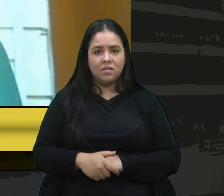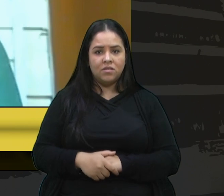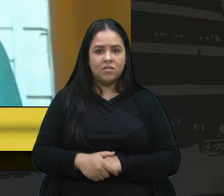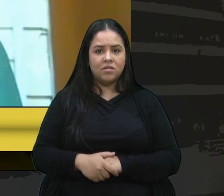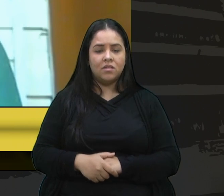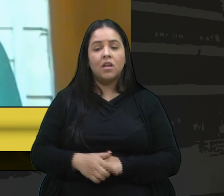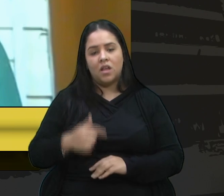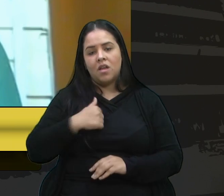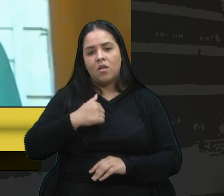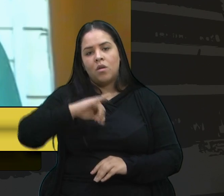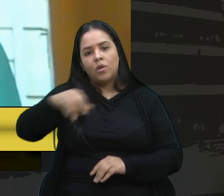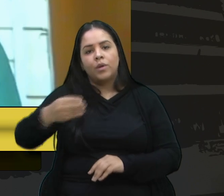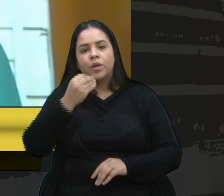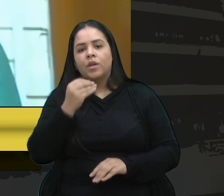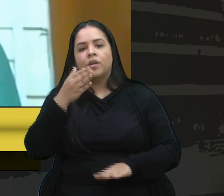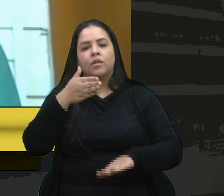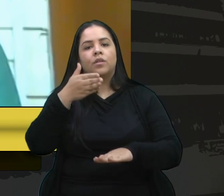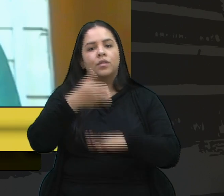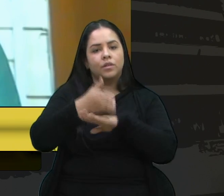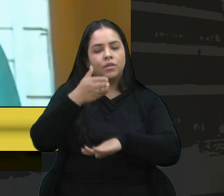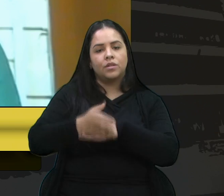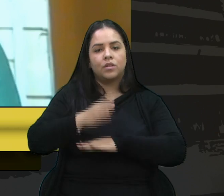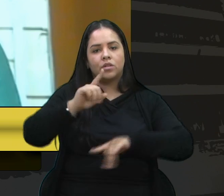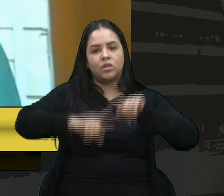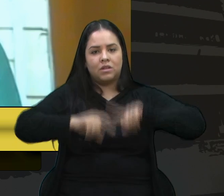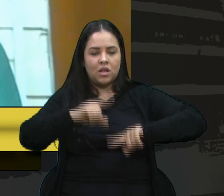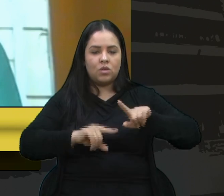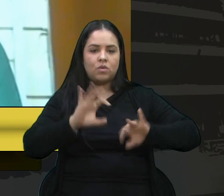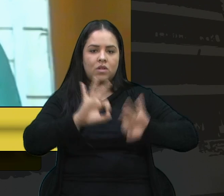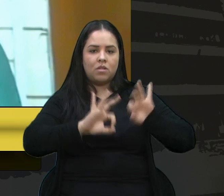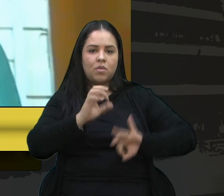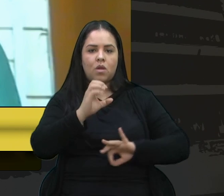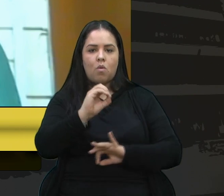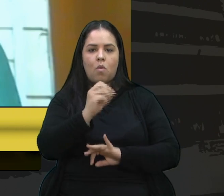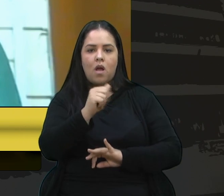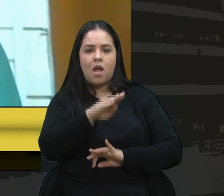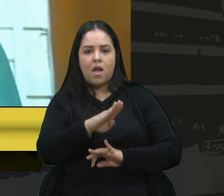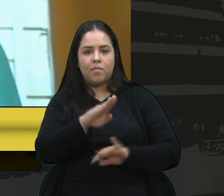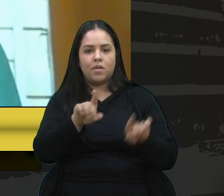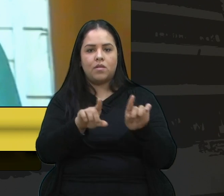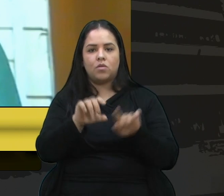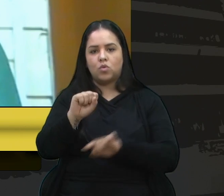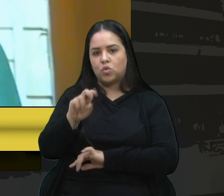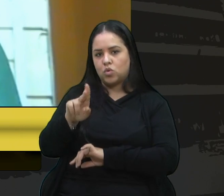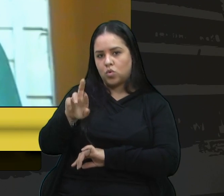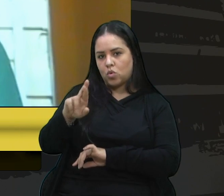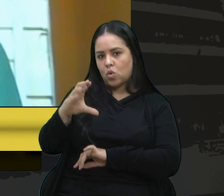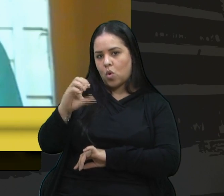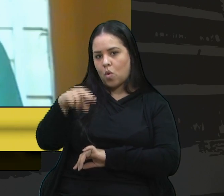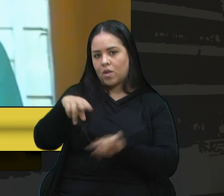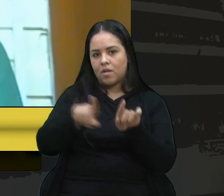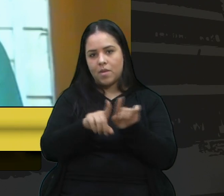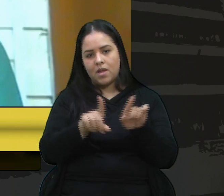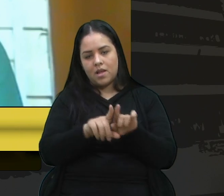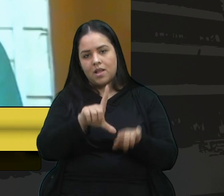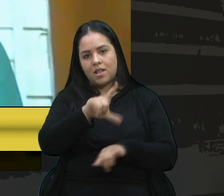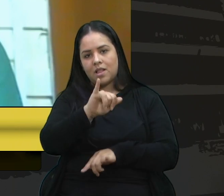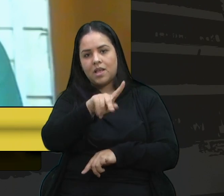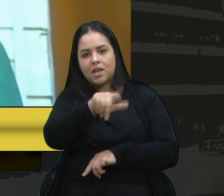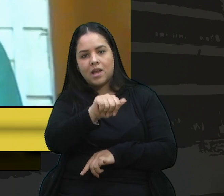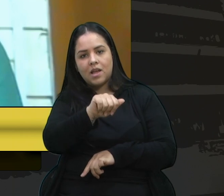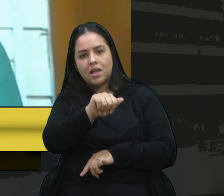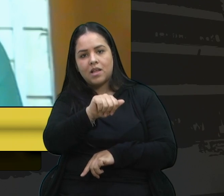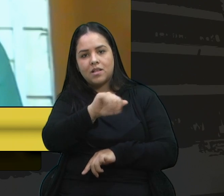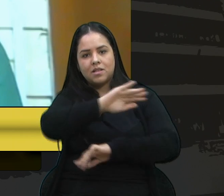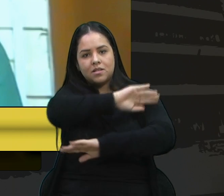participar da atividade organizada pela UAB, pela Assurcom e pela Liga Serra, junto ali